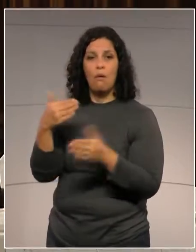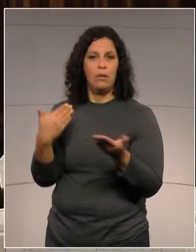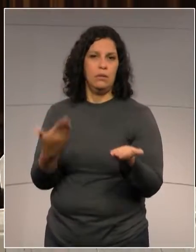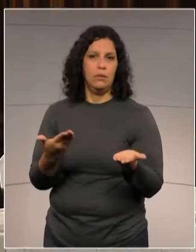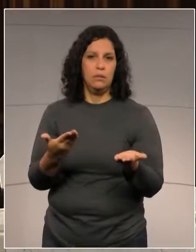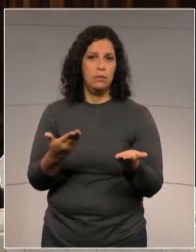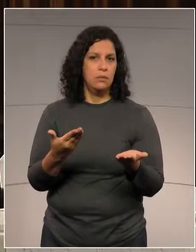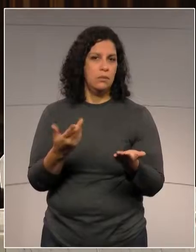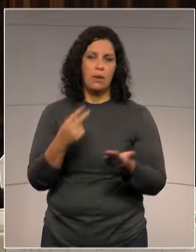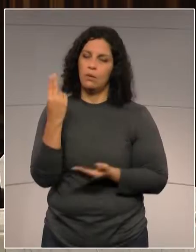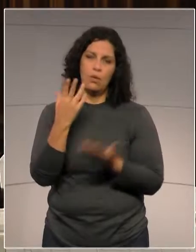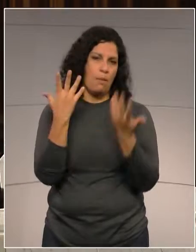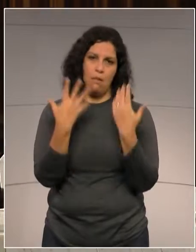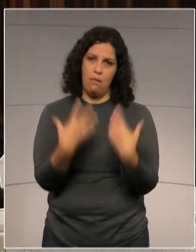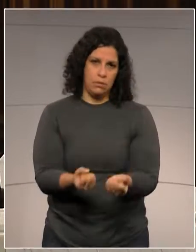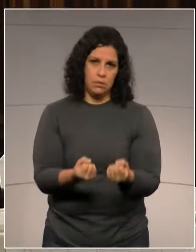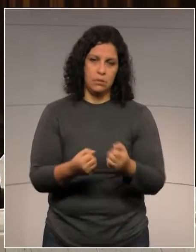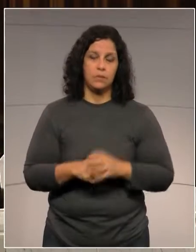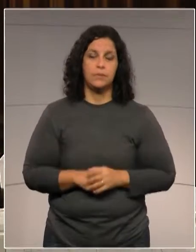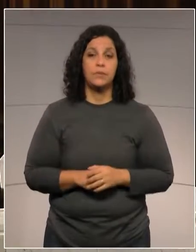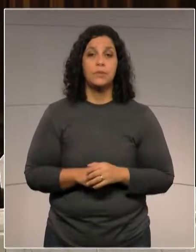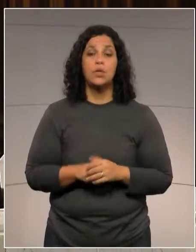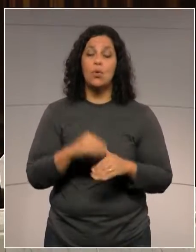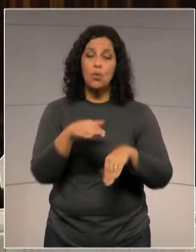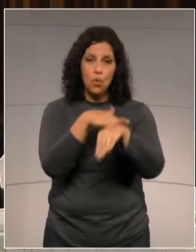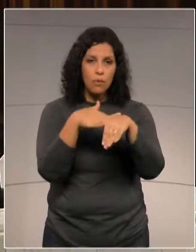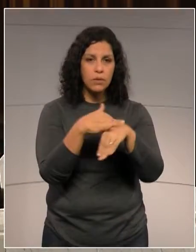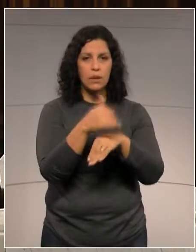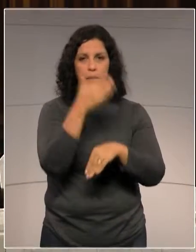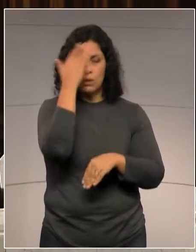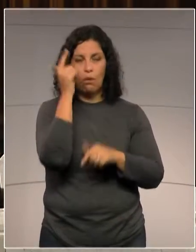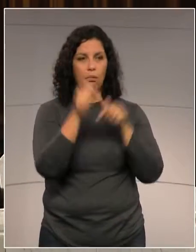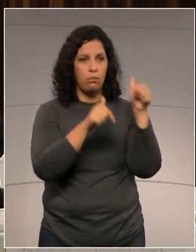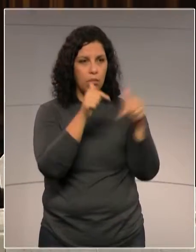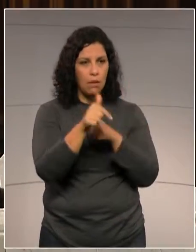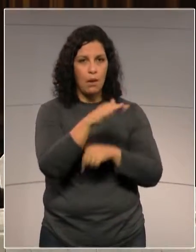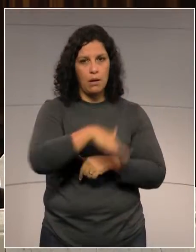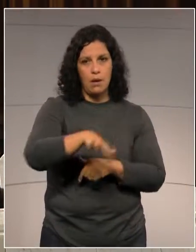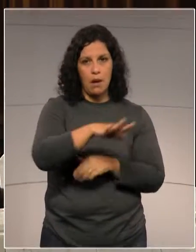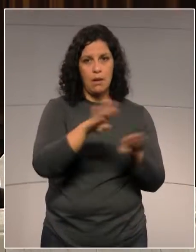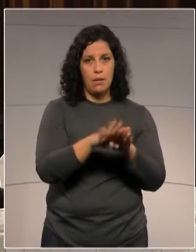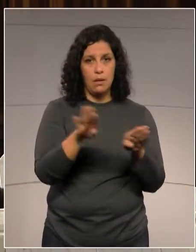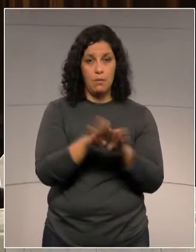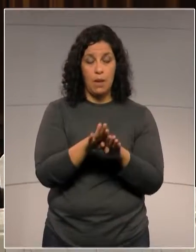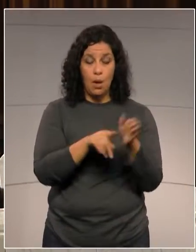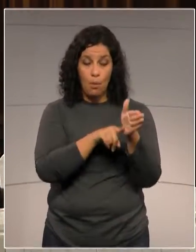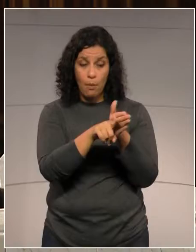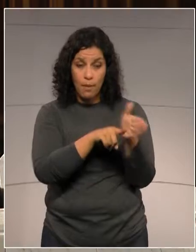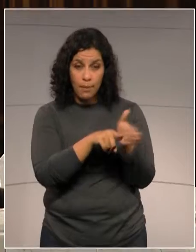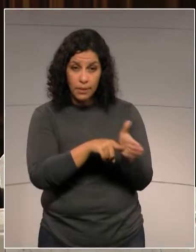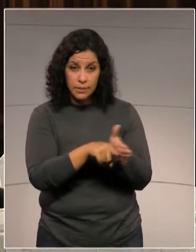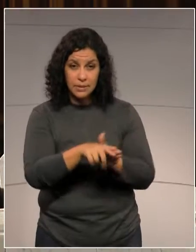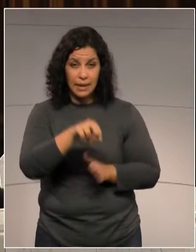Conversei com pessoas que trabalham na área. Um exame de necrópsia